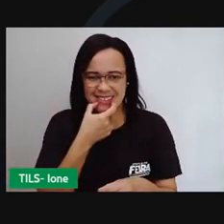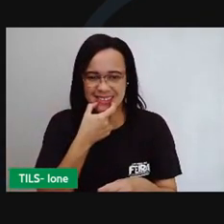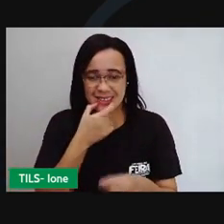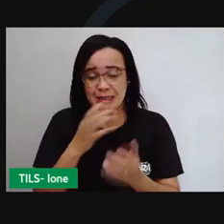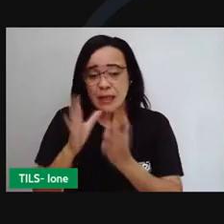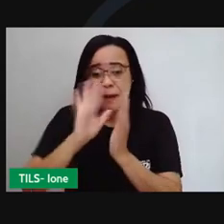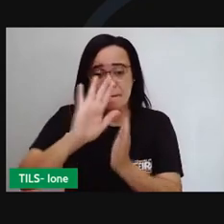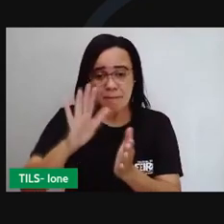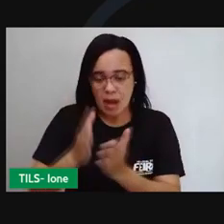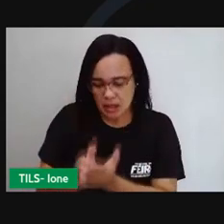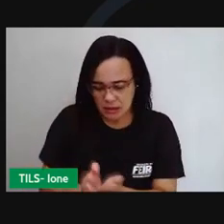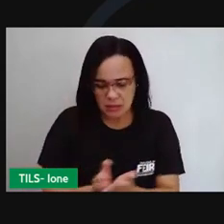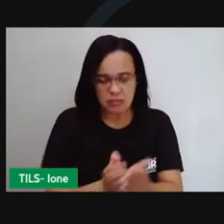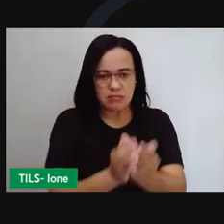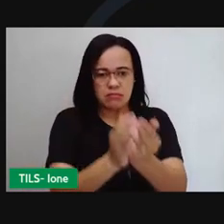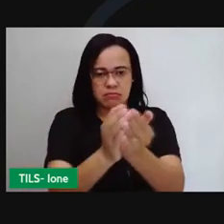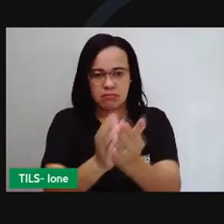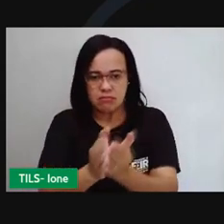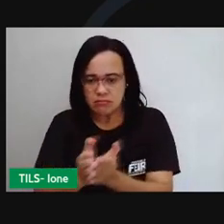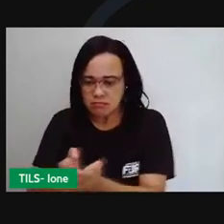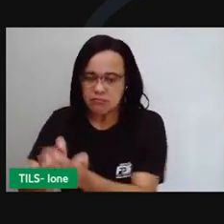iriam concorrer com os ingleses.